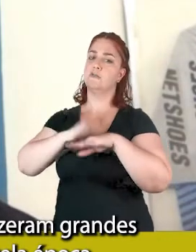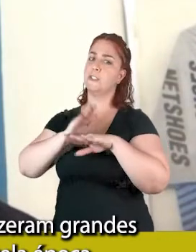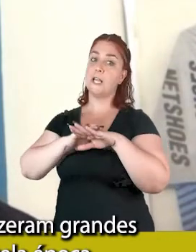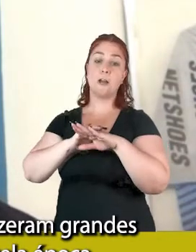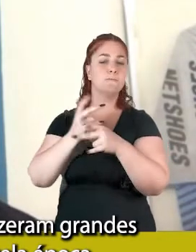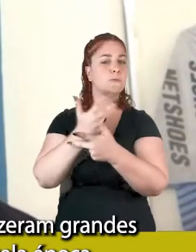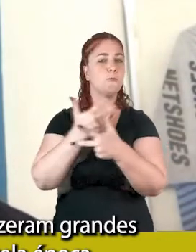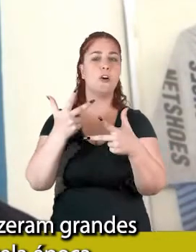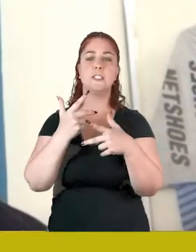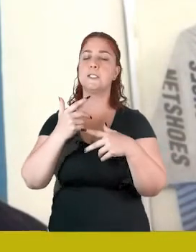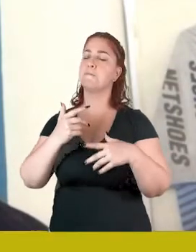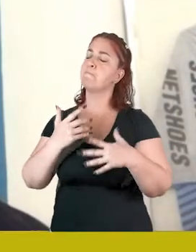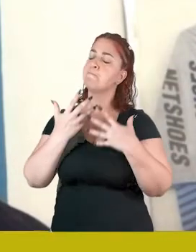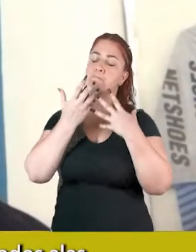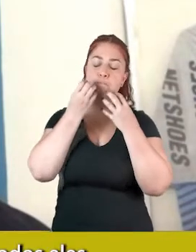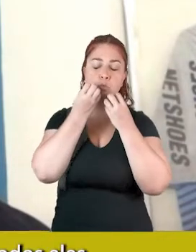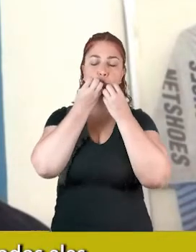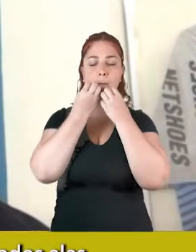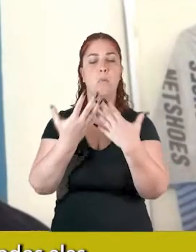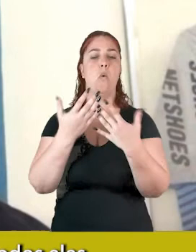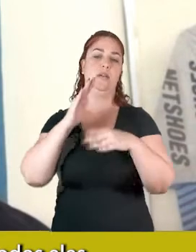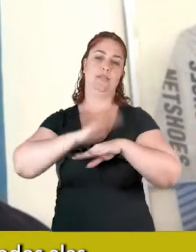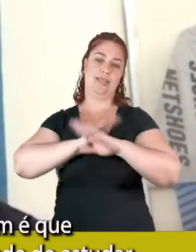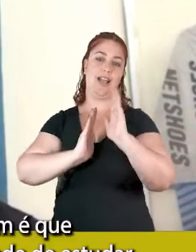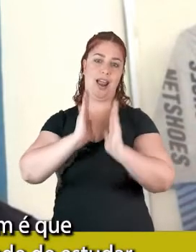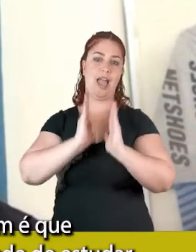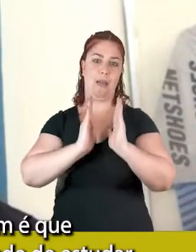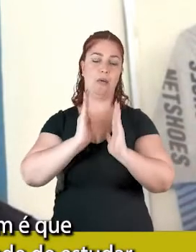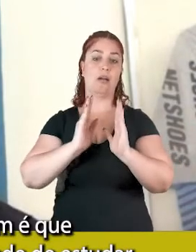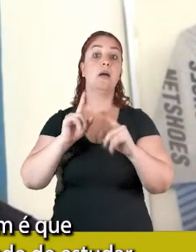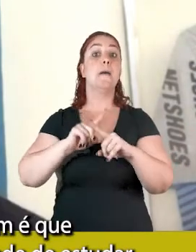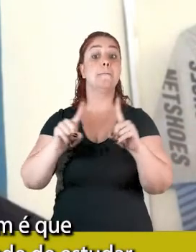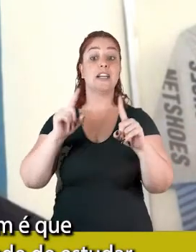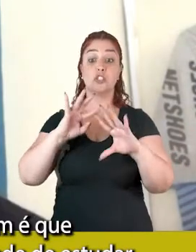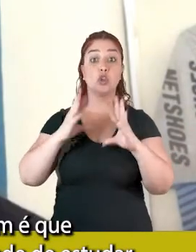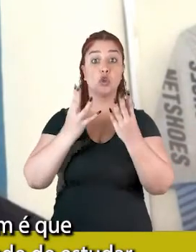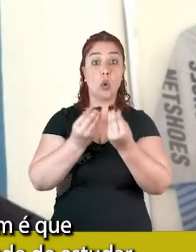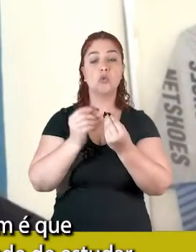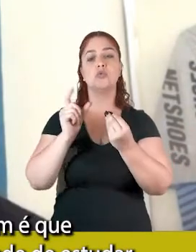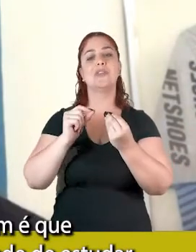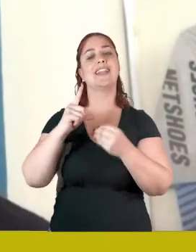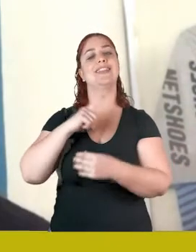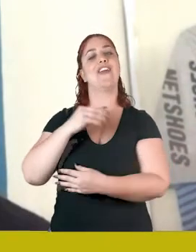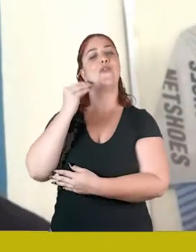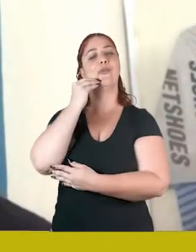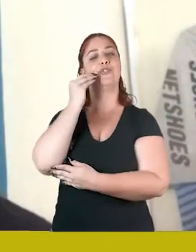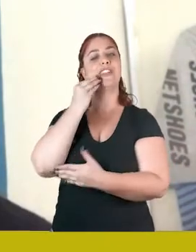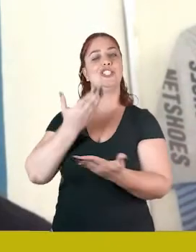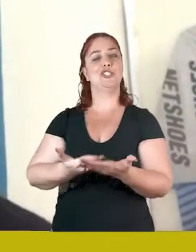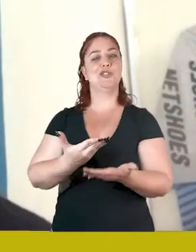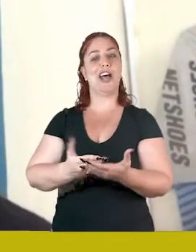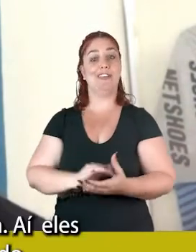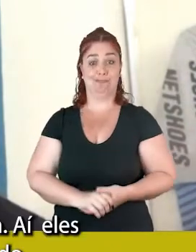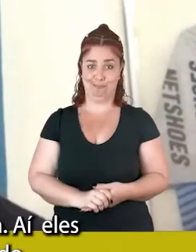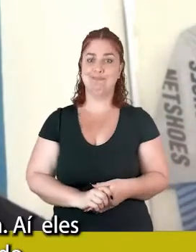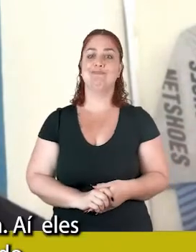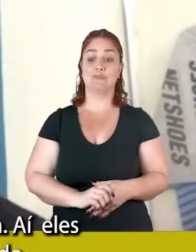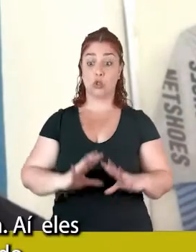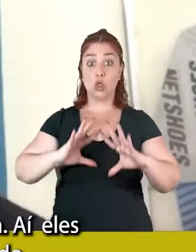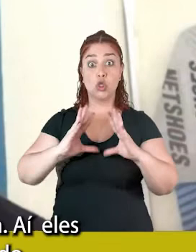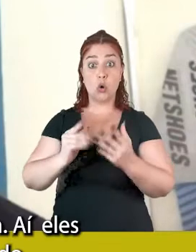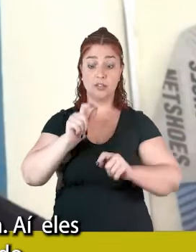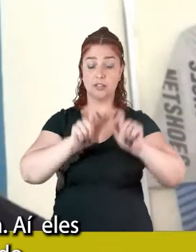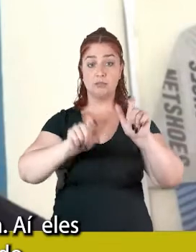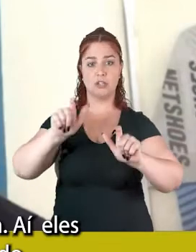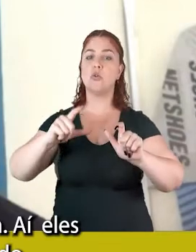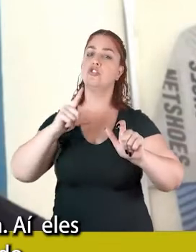sucesso naquela época, e uma coisa que liga a todos eles, uma coisa em comum que todos tiveram oportunidade de estudar, todos eles